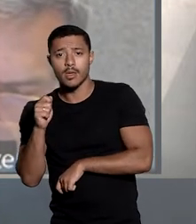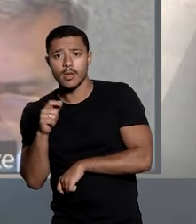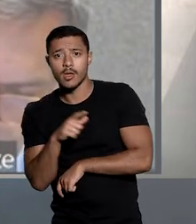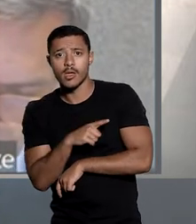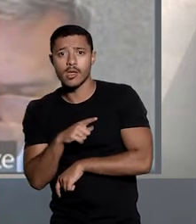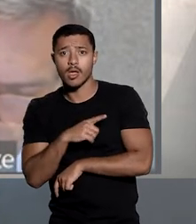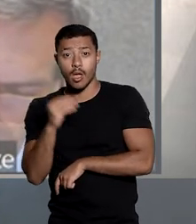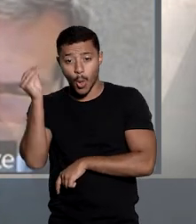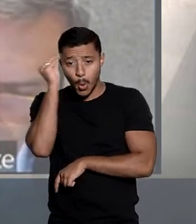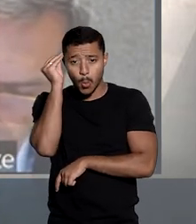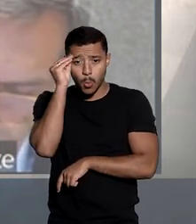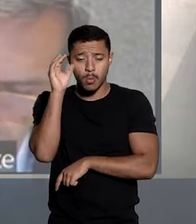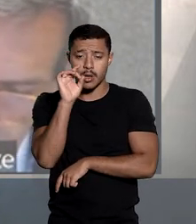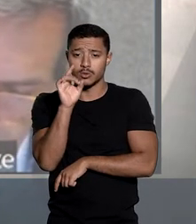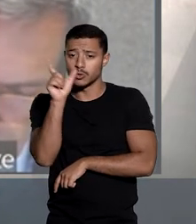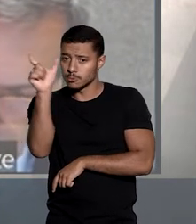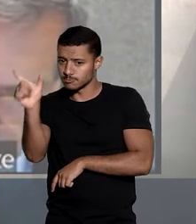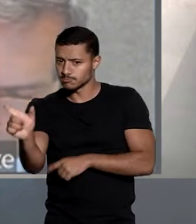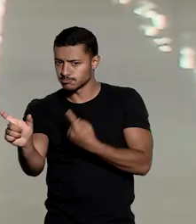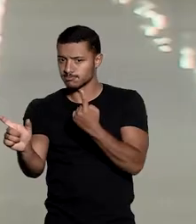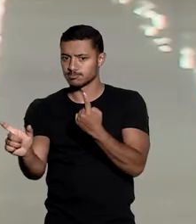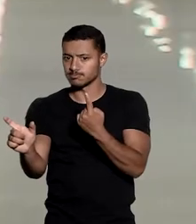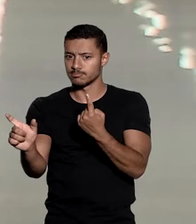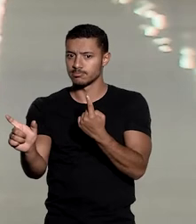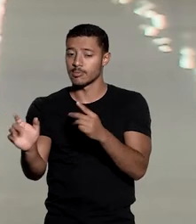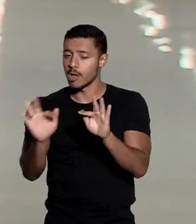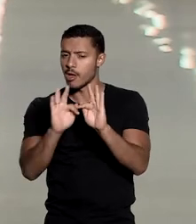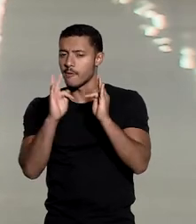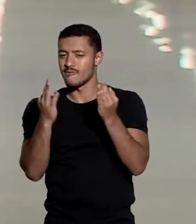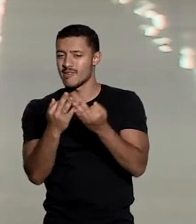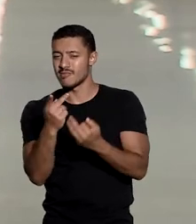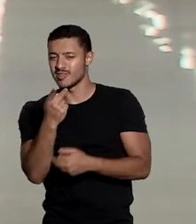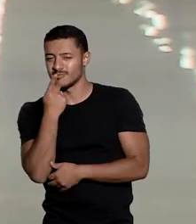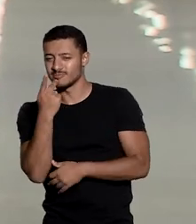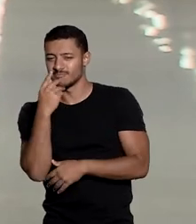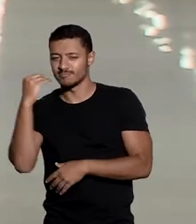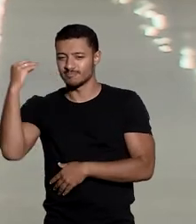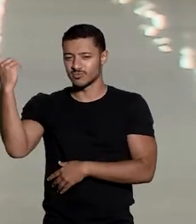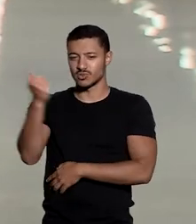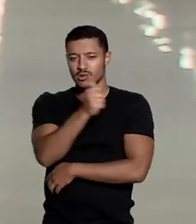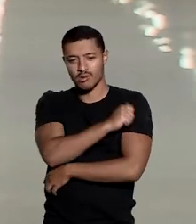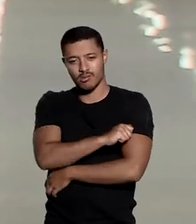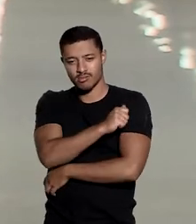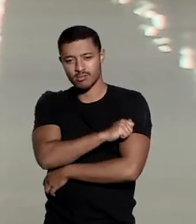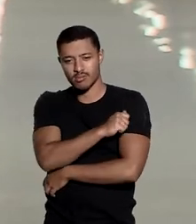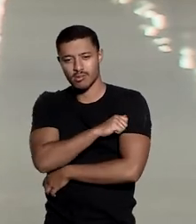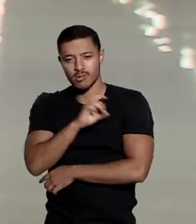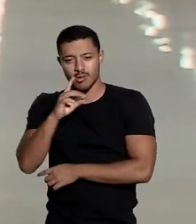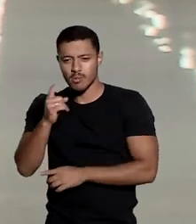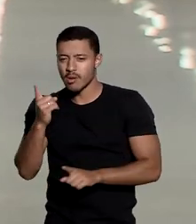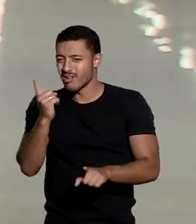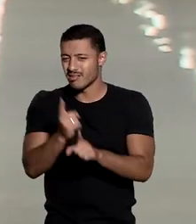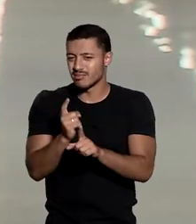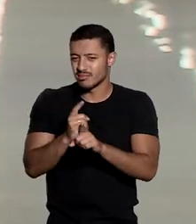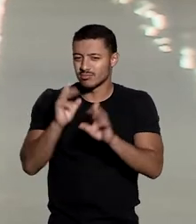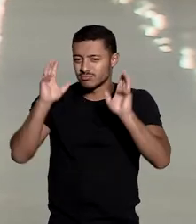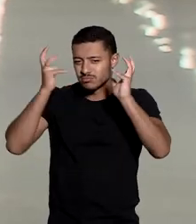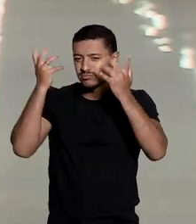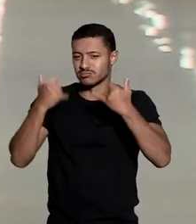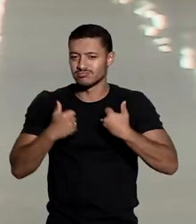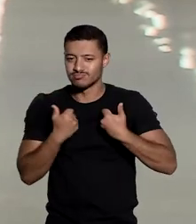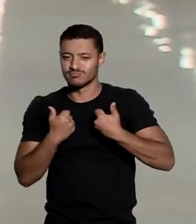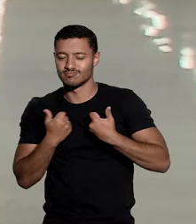deveu à culpa exclusiva de um deles. A família argumentou que viajou ao Rio de Janeiro exclusivamente para o evento,